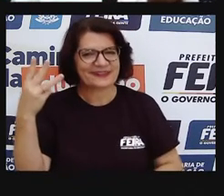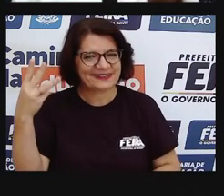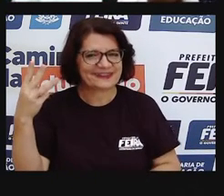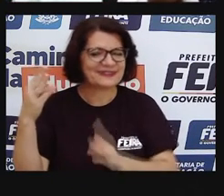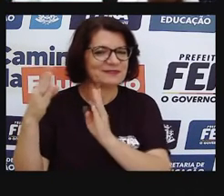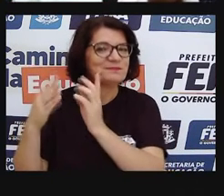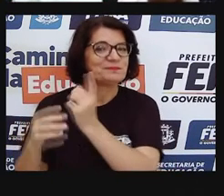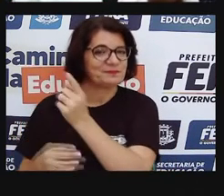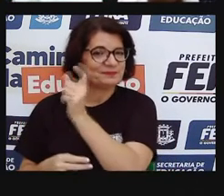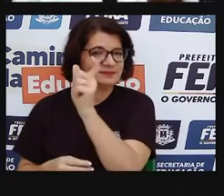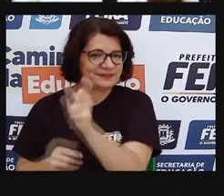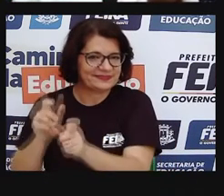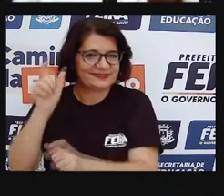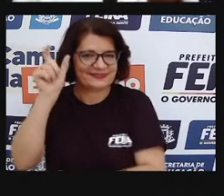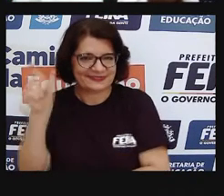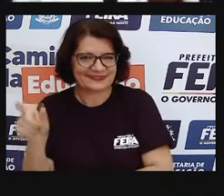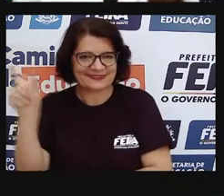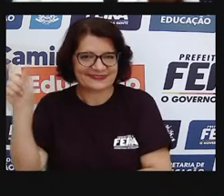e Nádia.